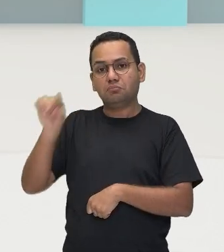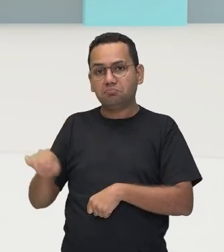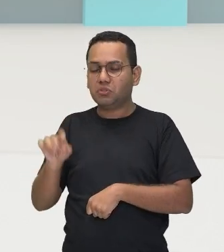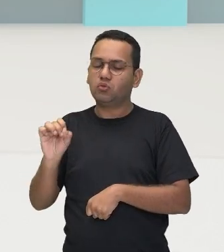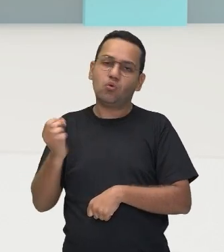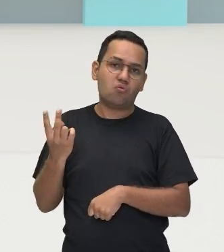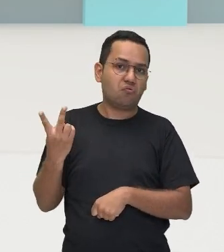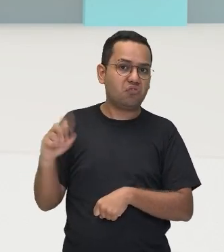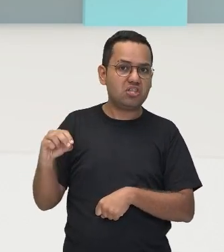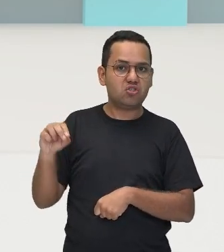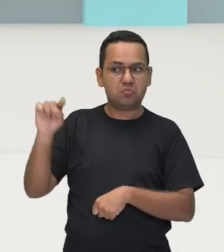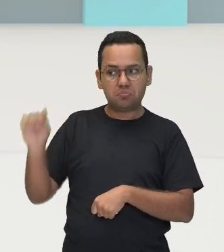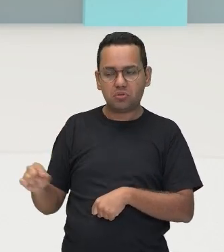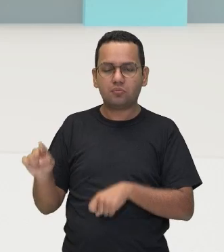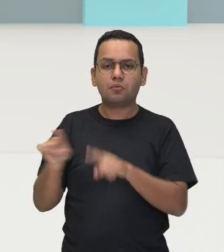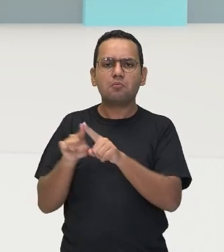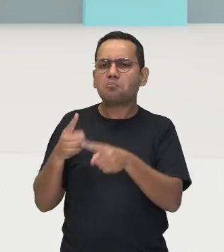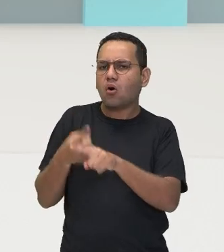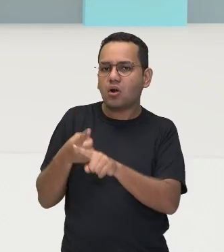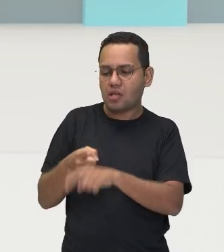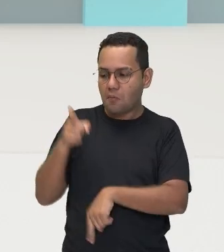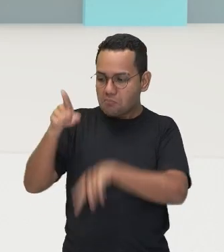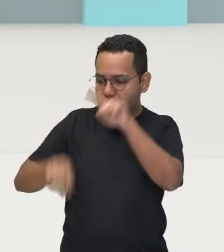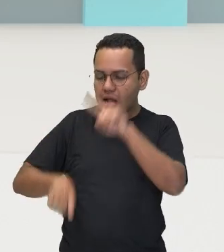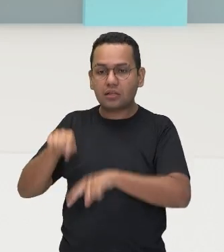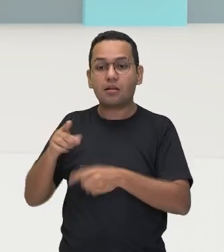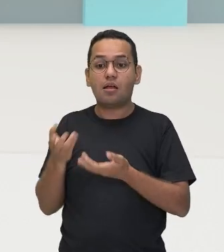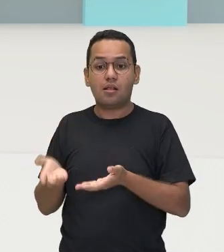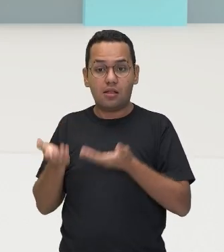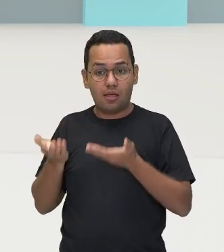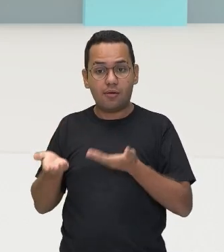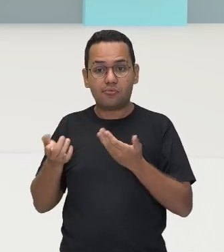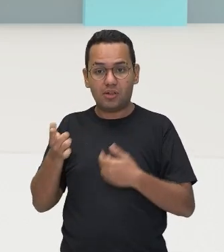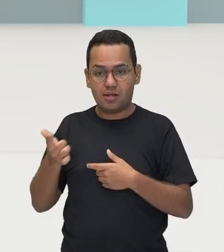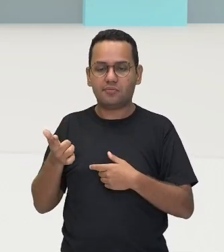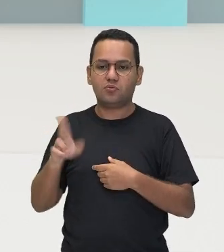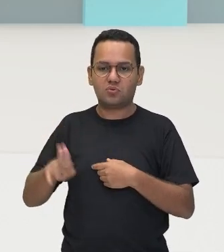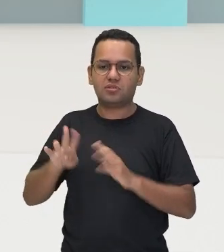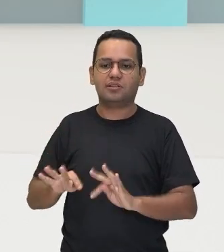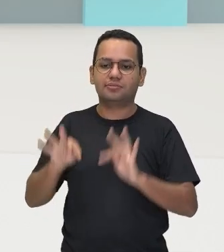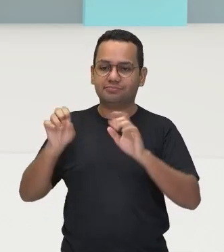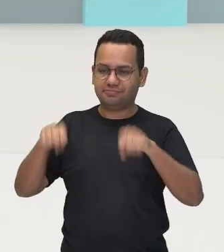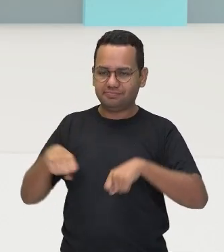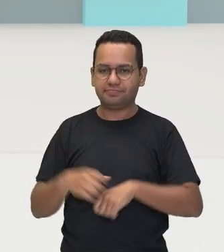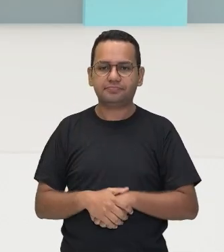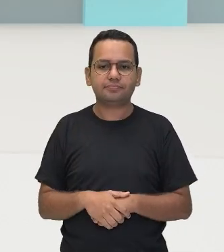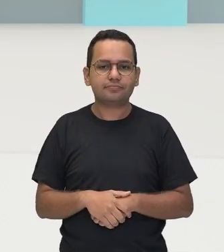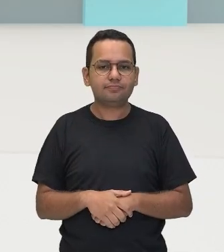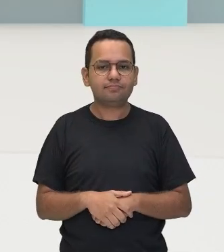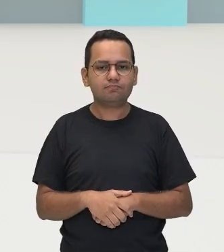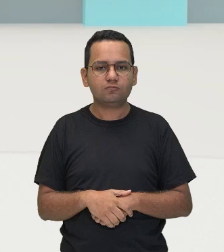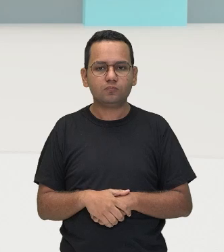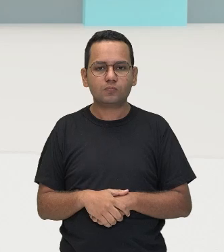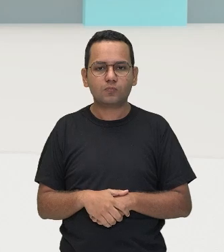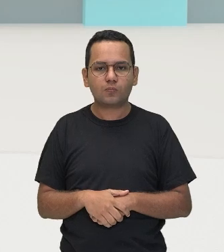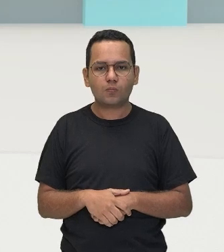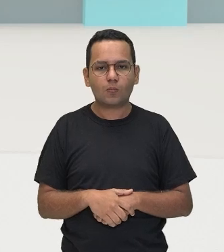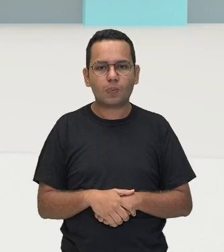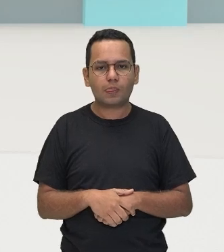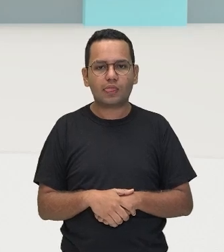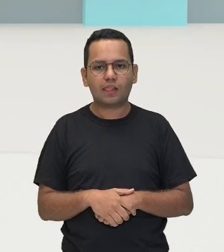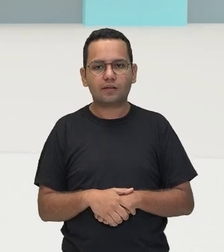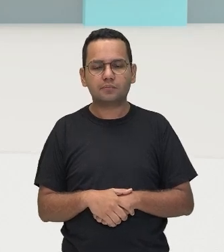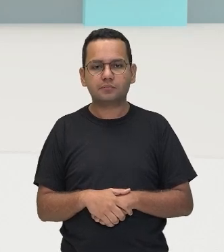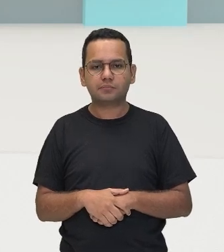leve e muito resistente. Tá bom? Então, olha como é que a tecnologia veio pra ajudar. E aí, o